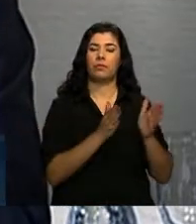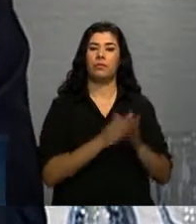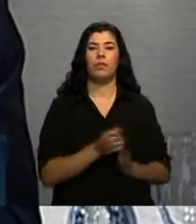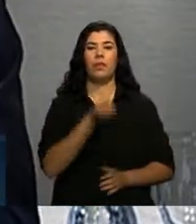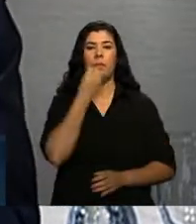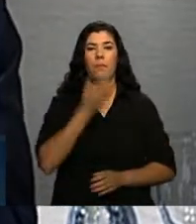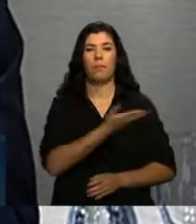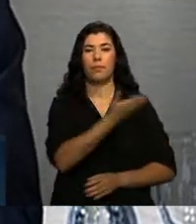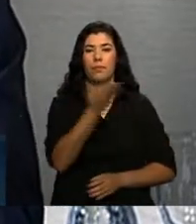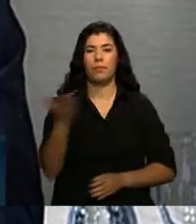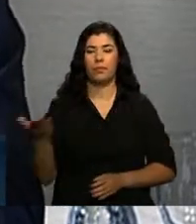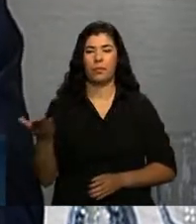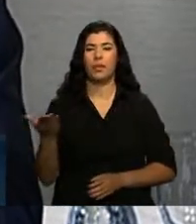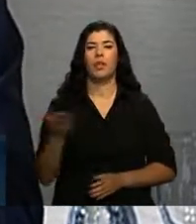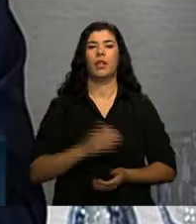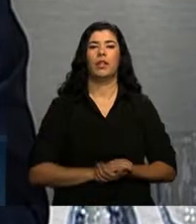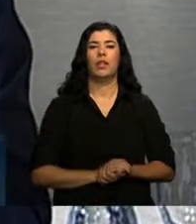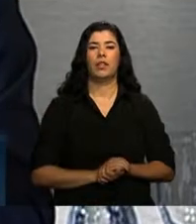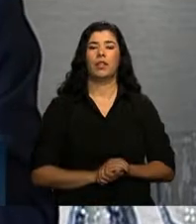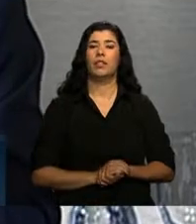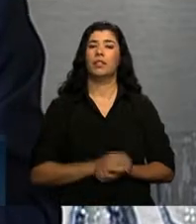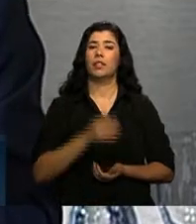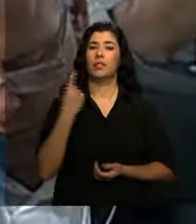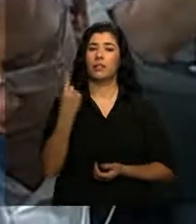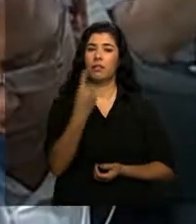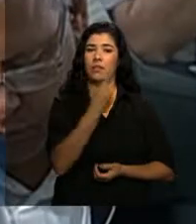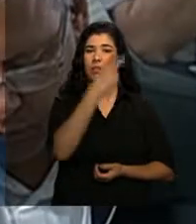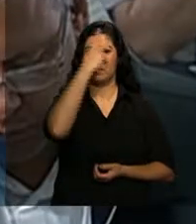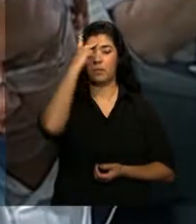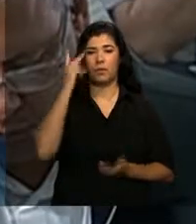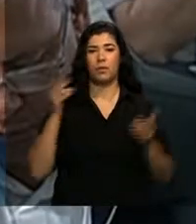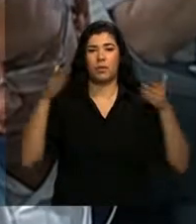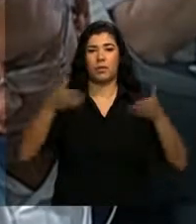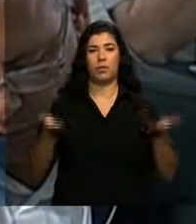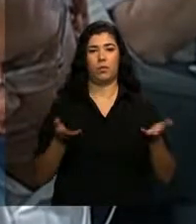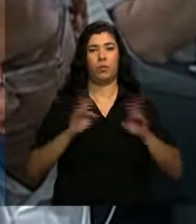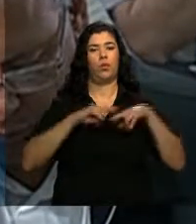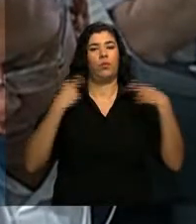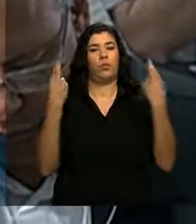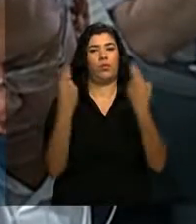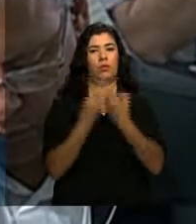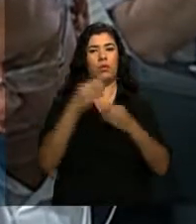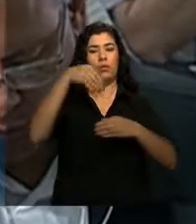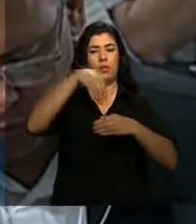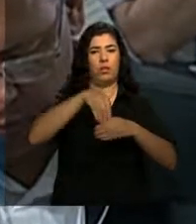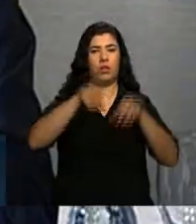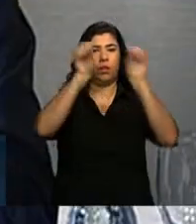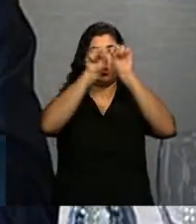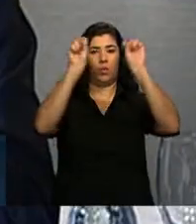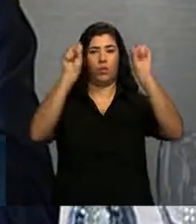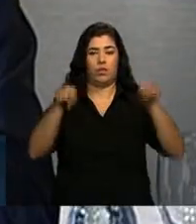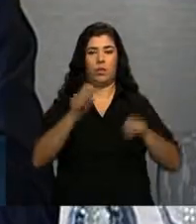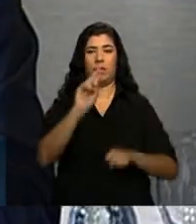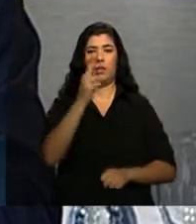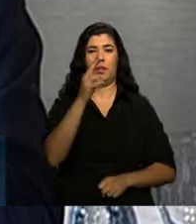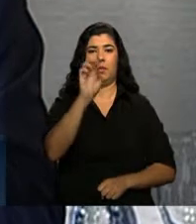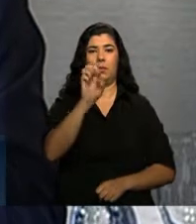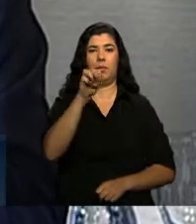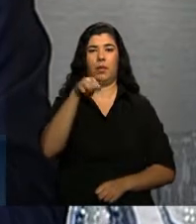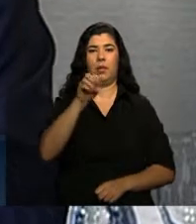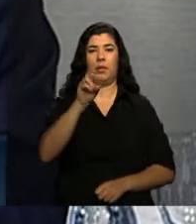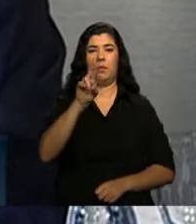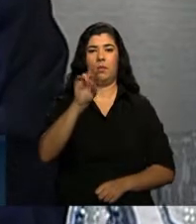dar as boas-vindas a todos os senhores e senhoras que participam dessa reunião importante da Hemorrede, dizer da nossa